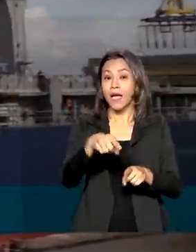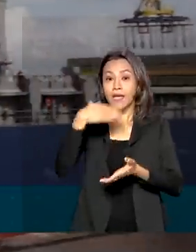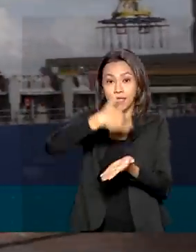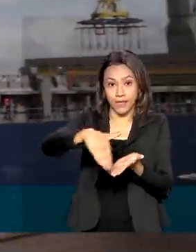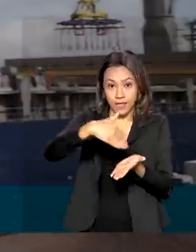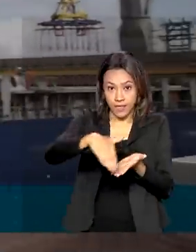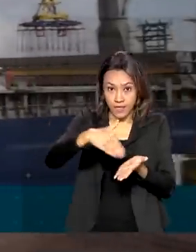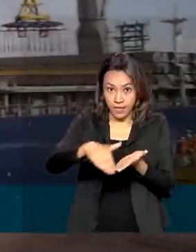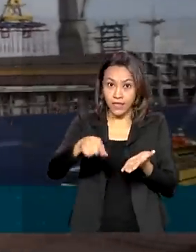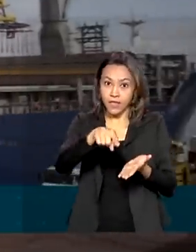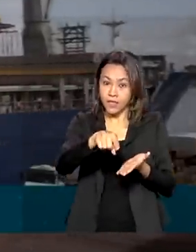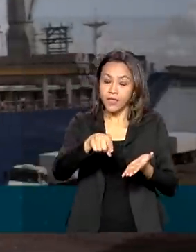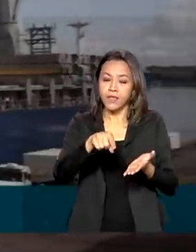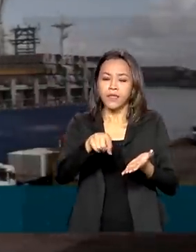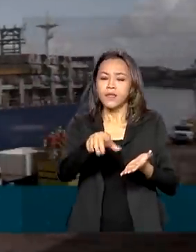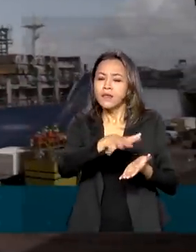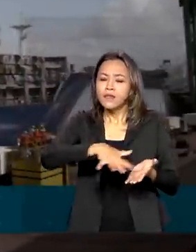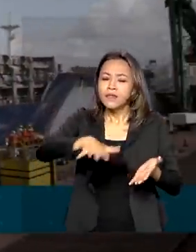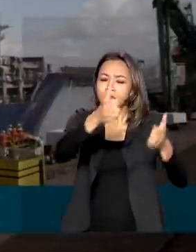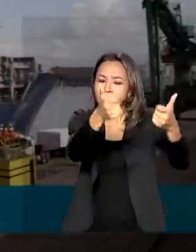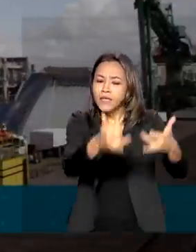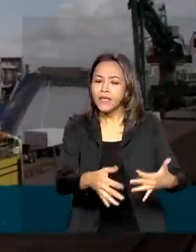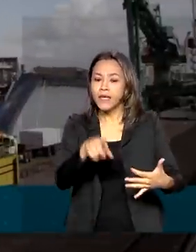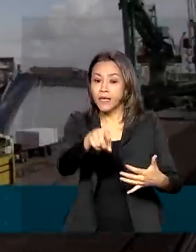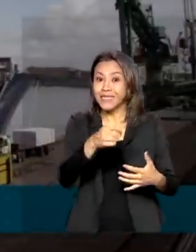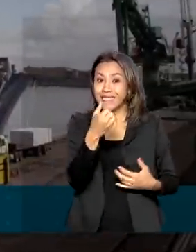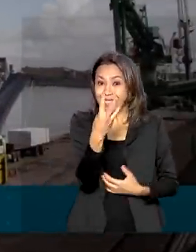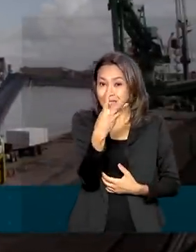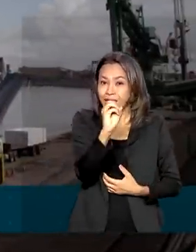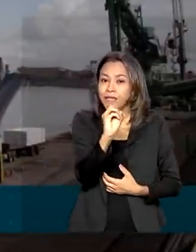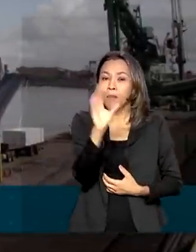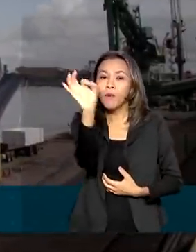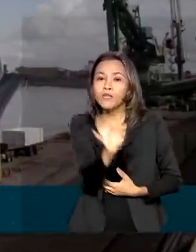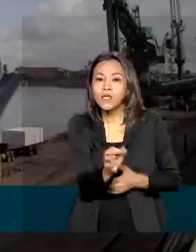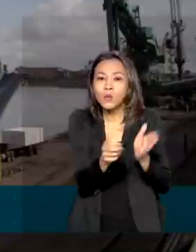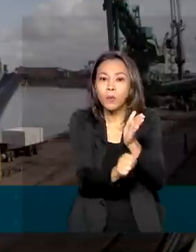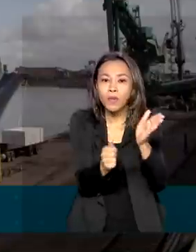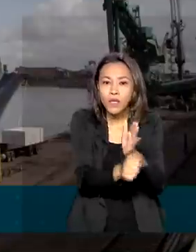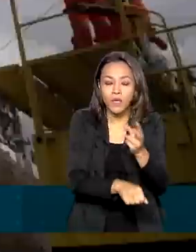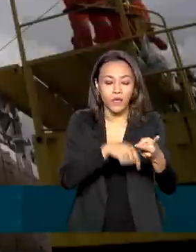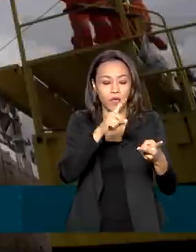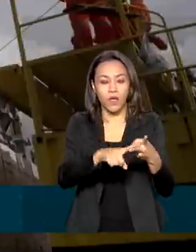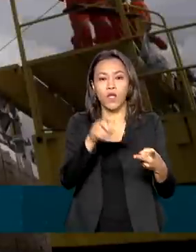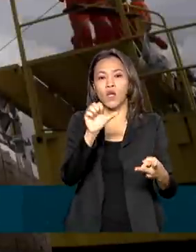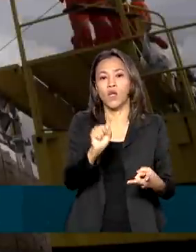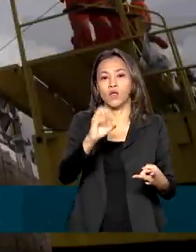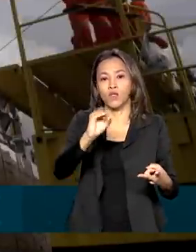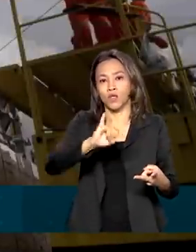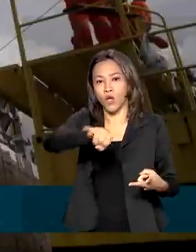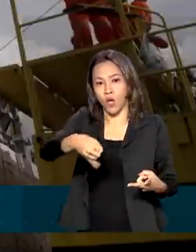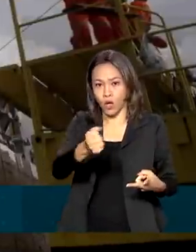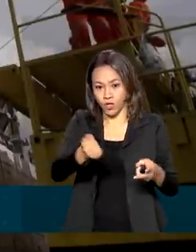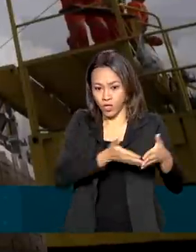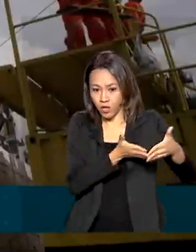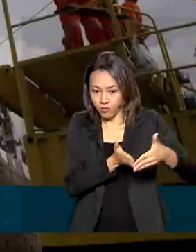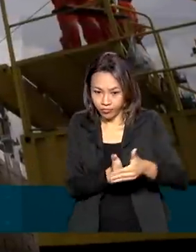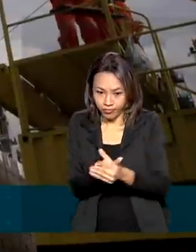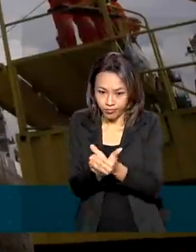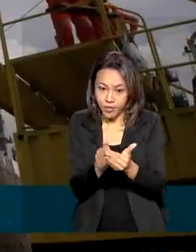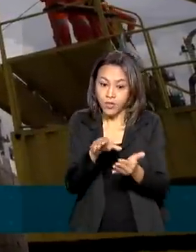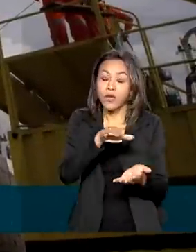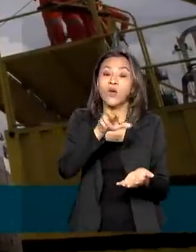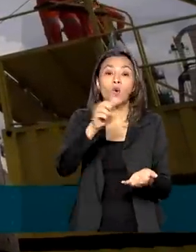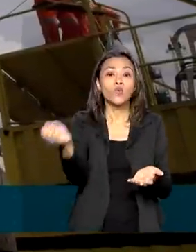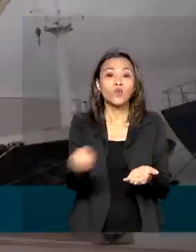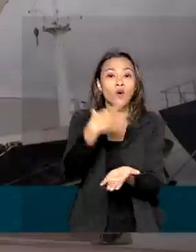passam pelo Arco Norte 30% do milho e da soja exportados pelo país. Com os novos contratos, a